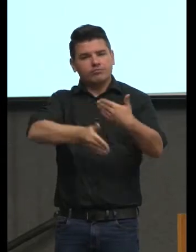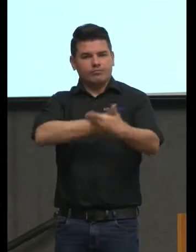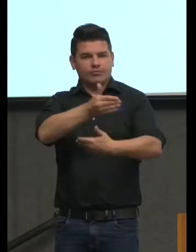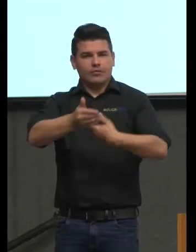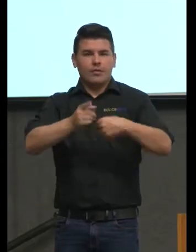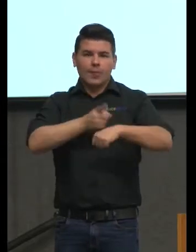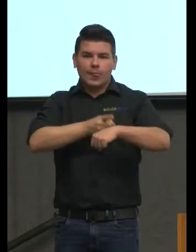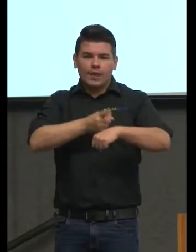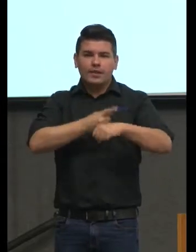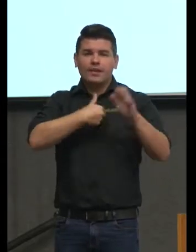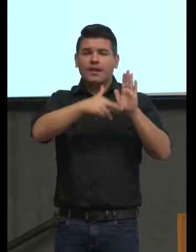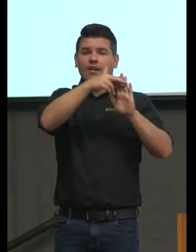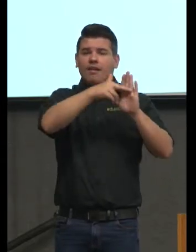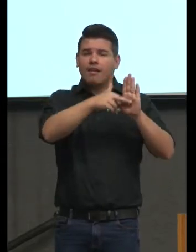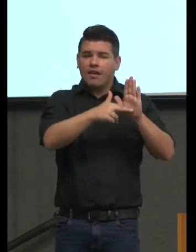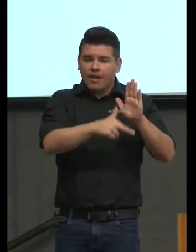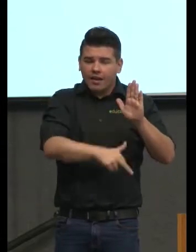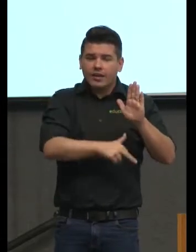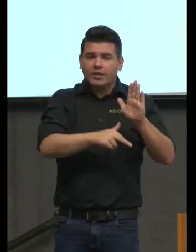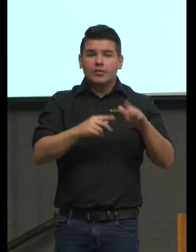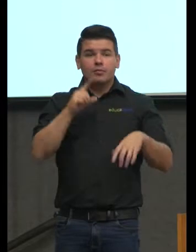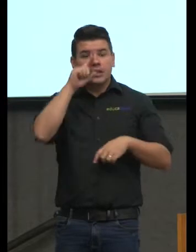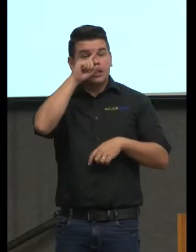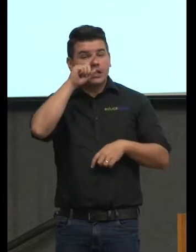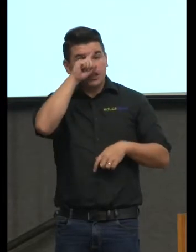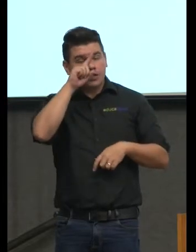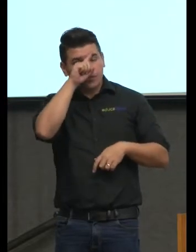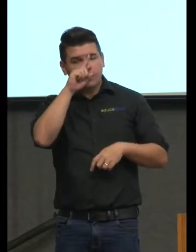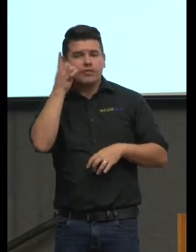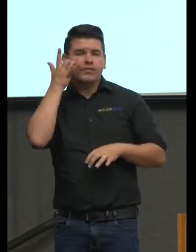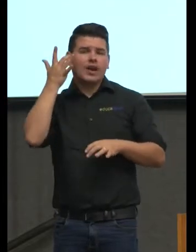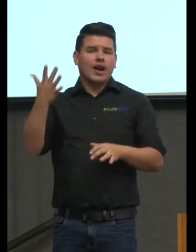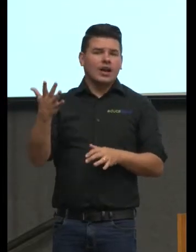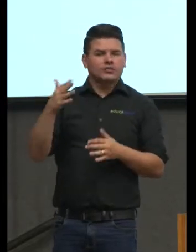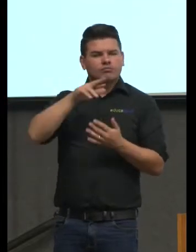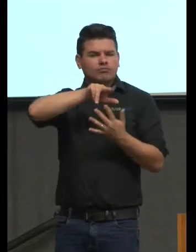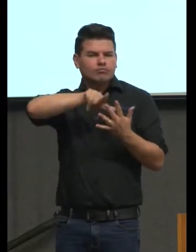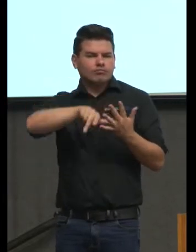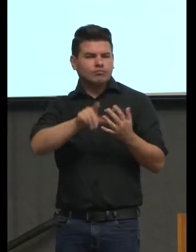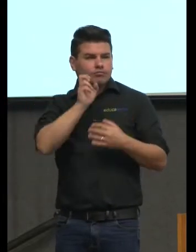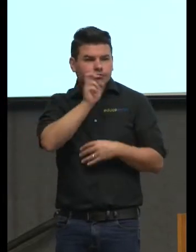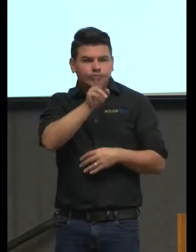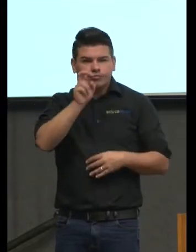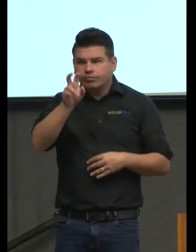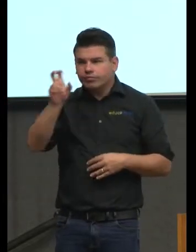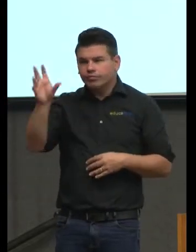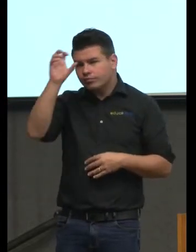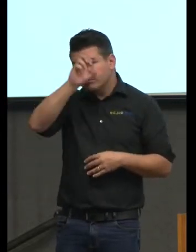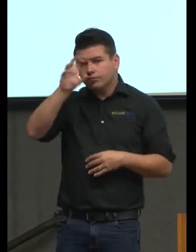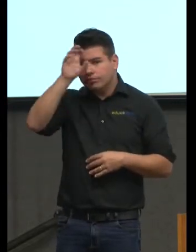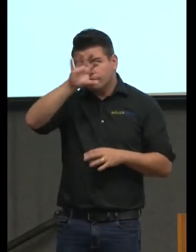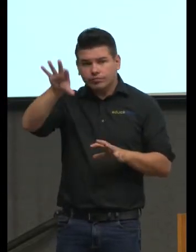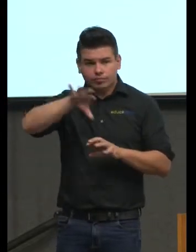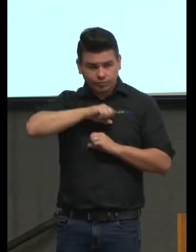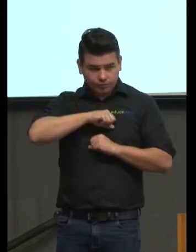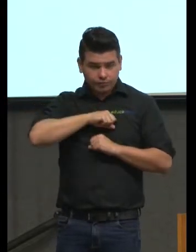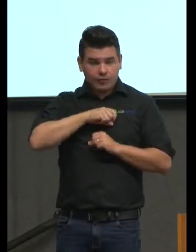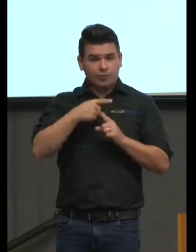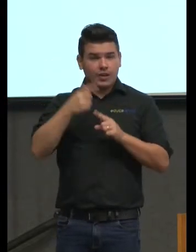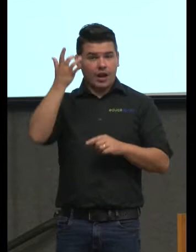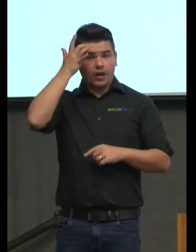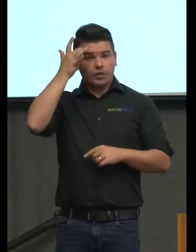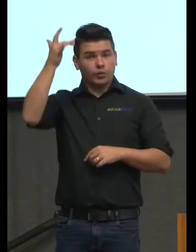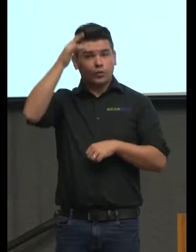regularidade maior ou menor daquilo que os adultos que cuidam delas que se